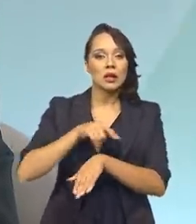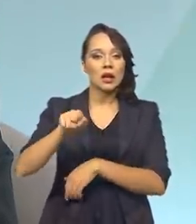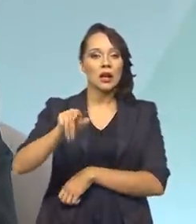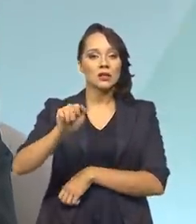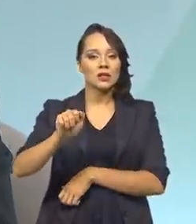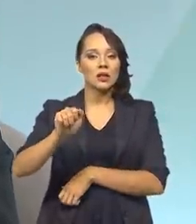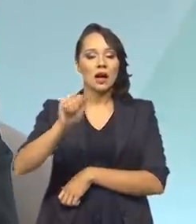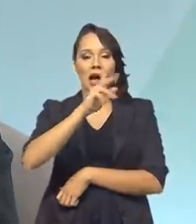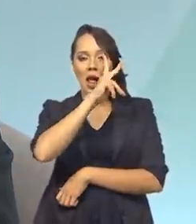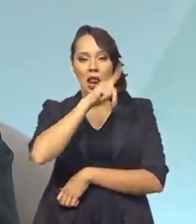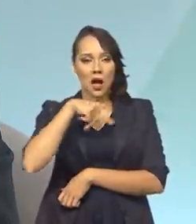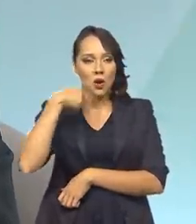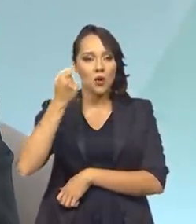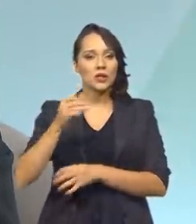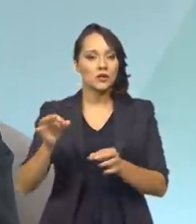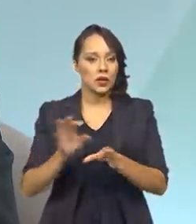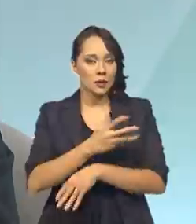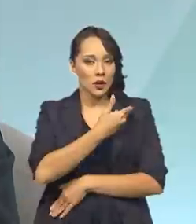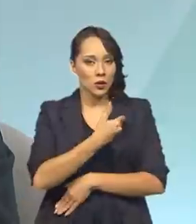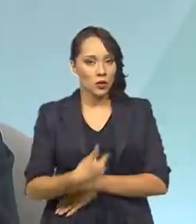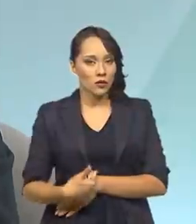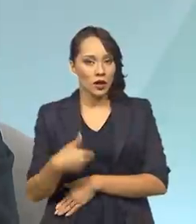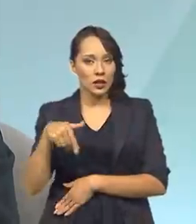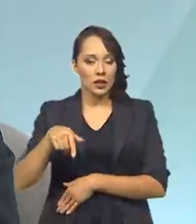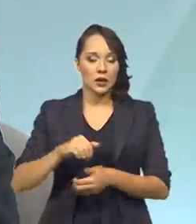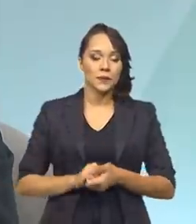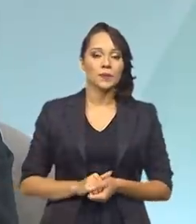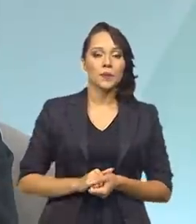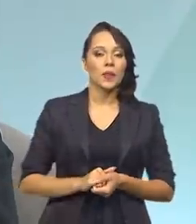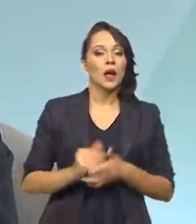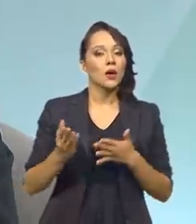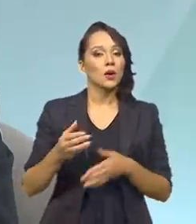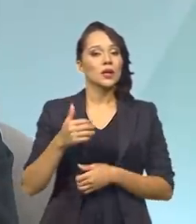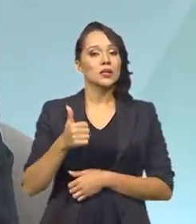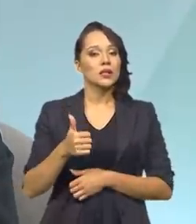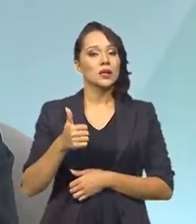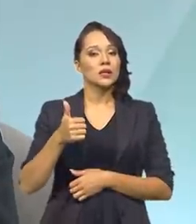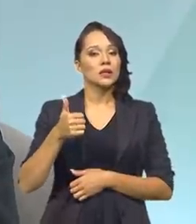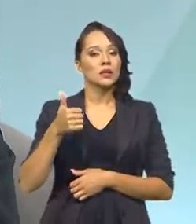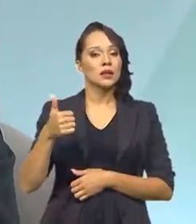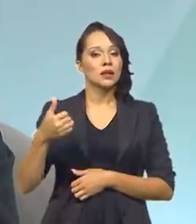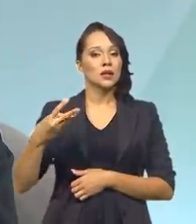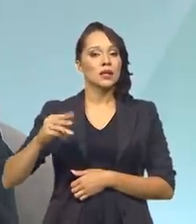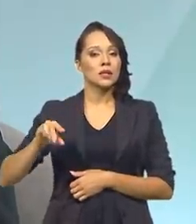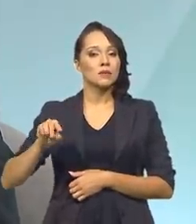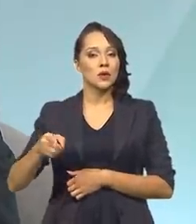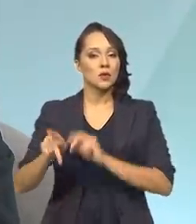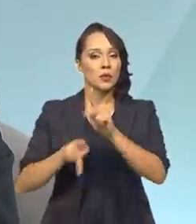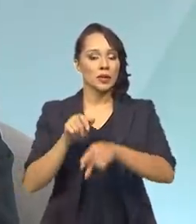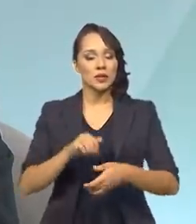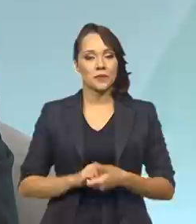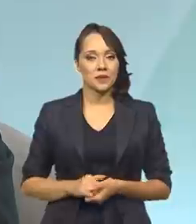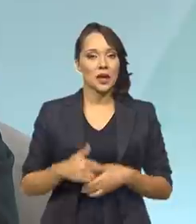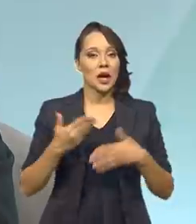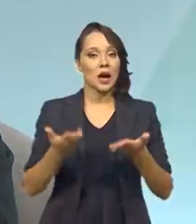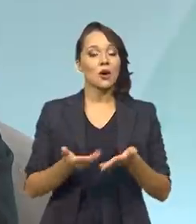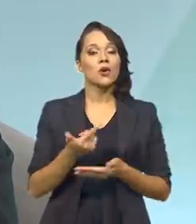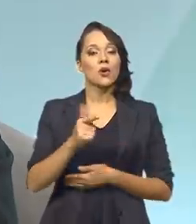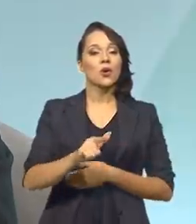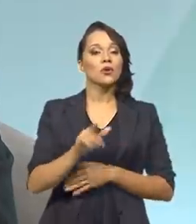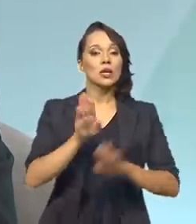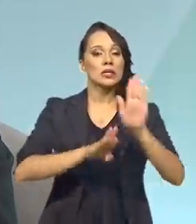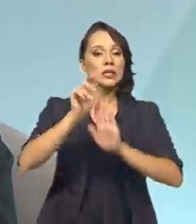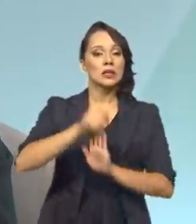Alagoano, que foi concluído no governo aqui, a fase 4, para 113 mil alagoanos. Nós estamos licitando o canal do Xinguó,